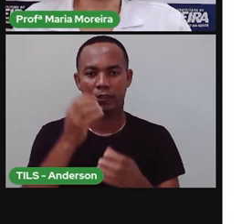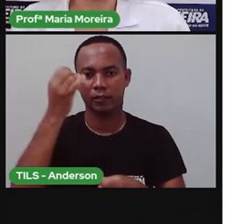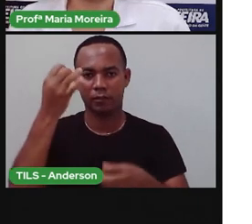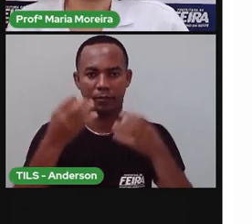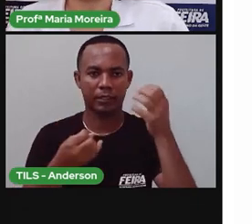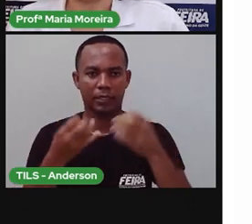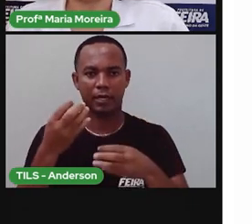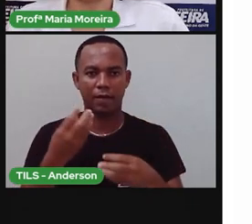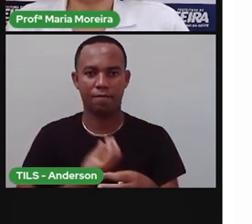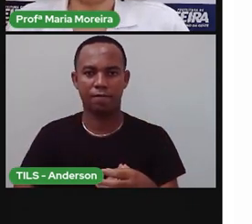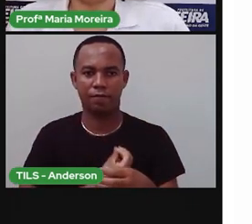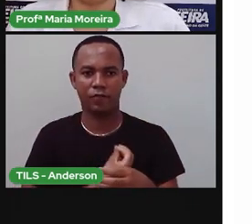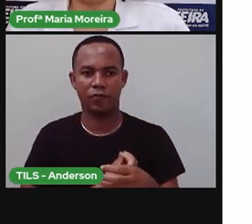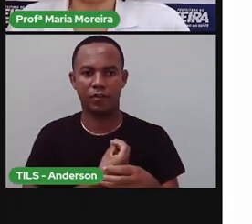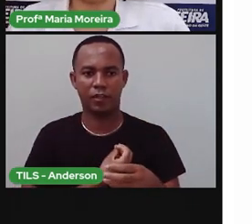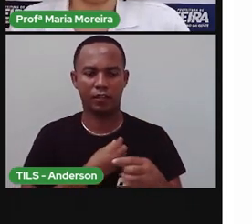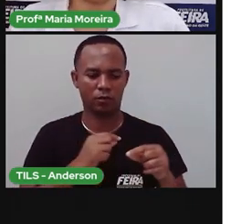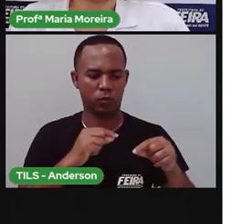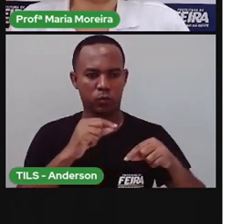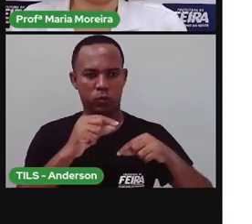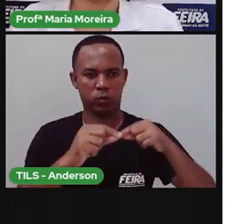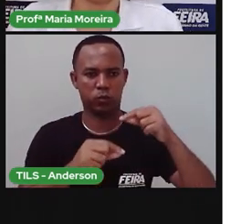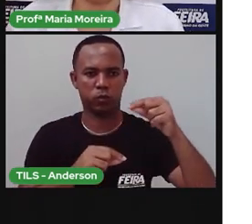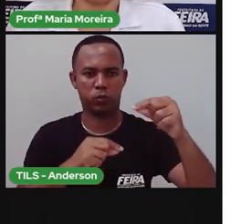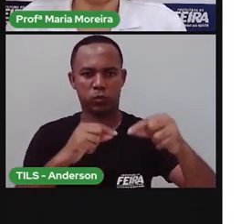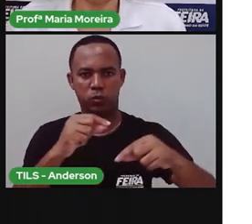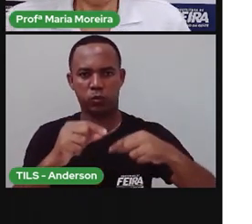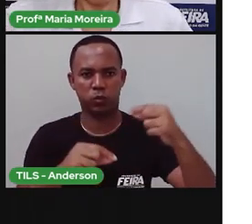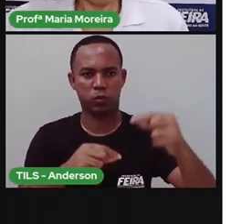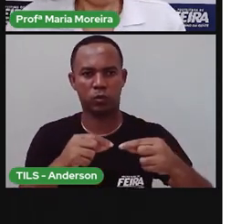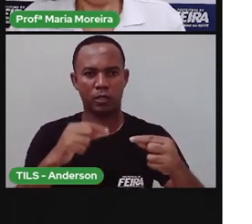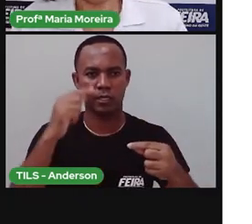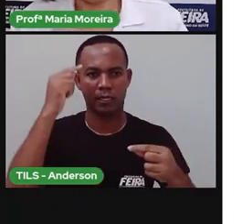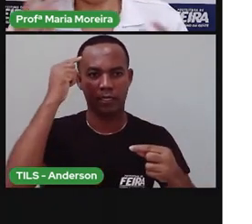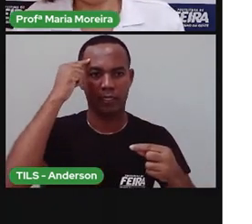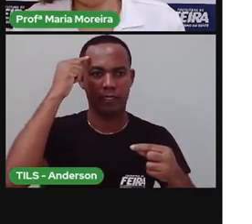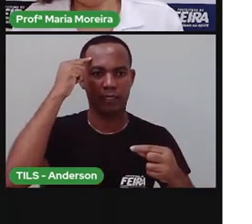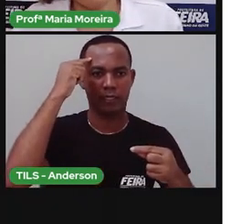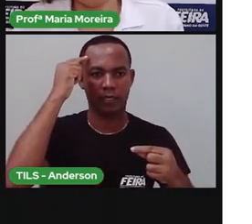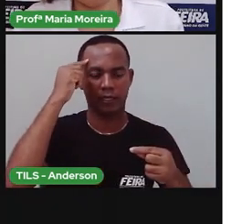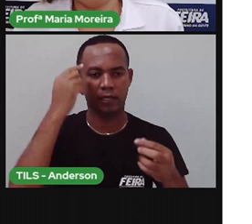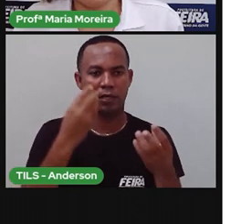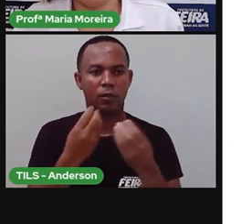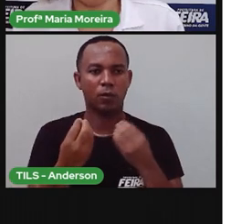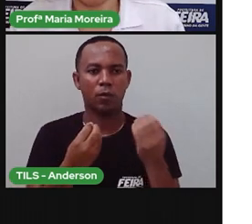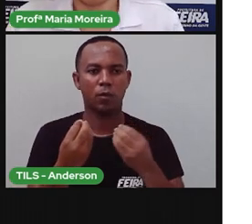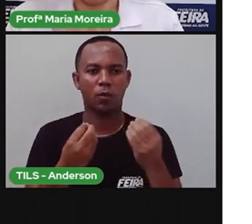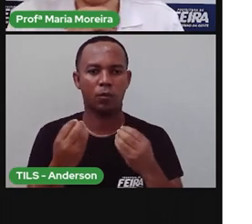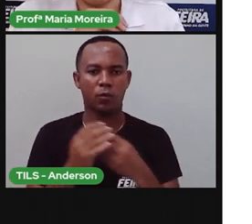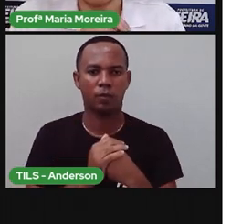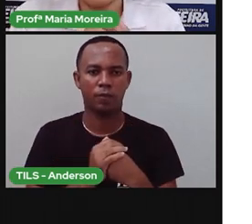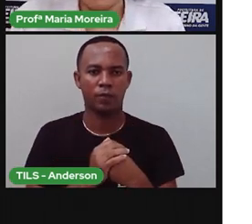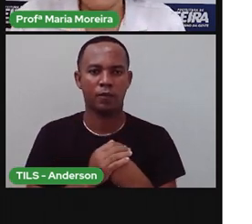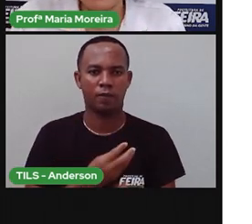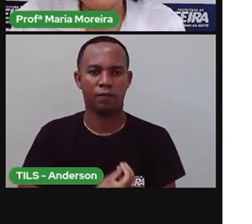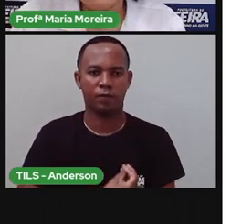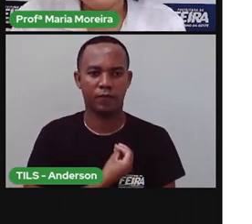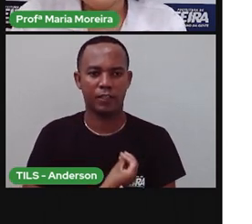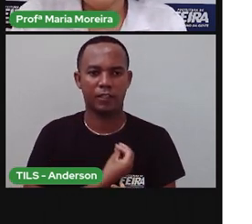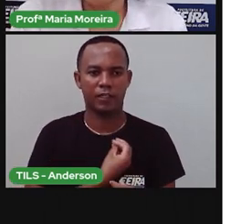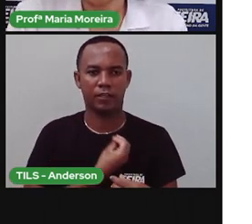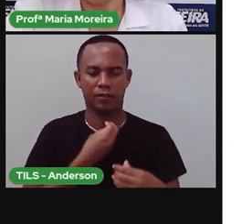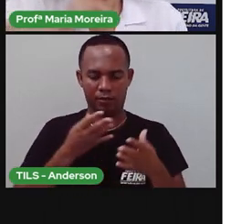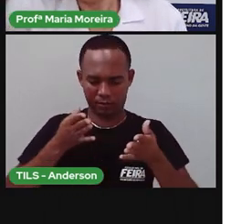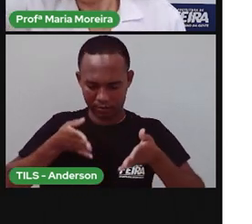ciclo da vida, né? Vamos falar aí sobre essa ideia. Que é para estar falando tanto com vocês, que os seres vivos, eles nascem,